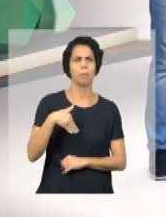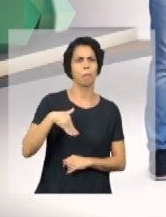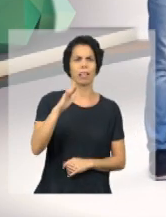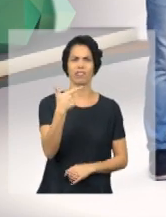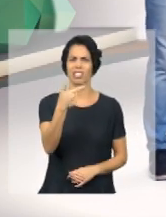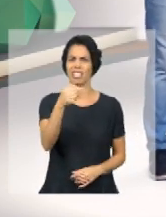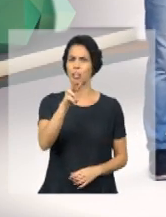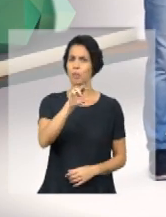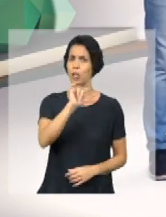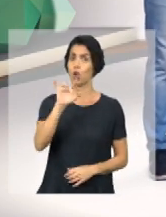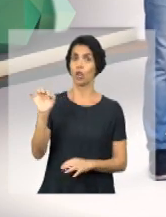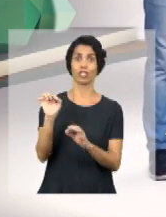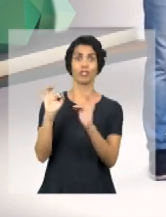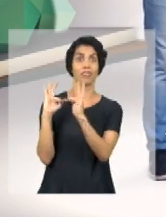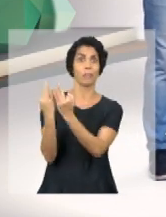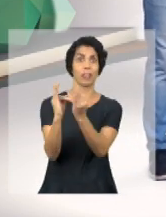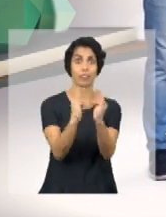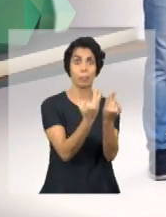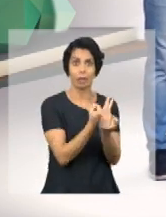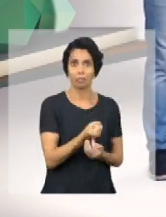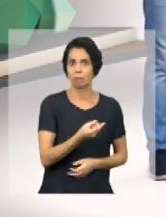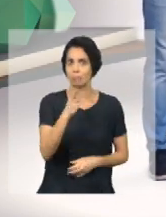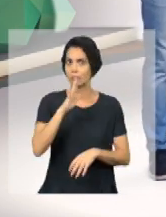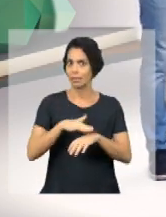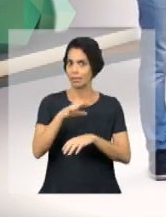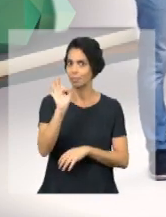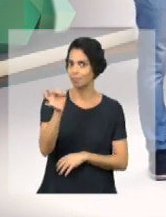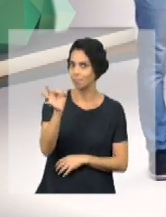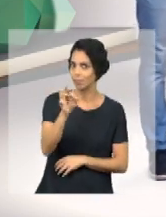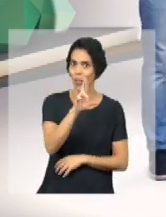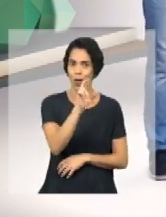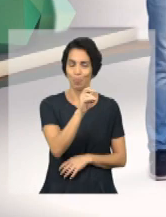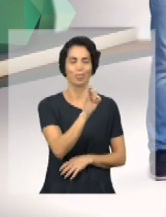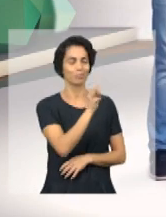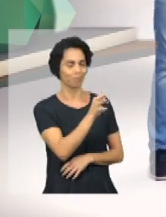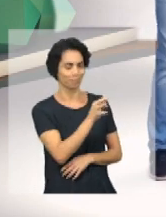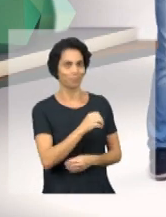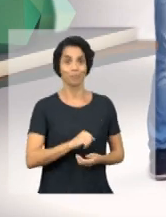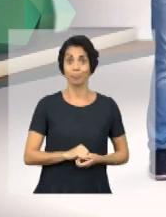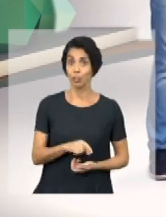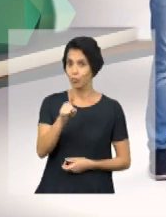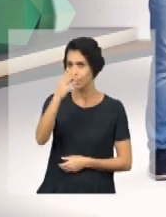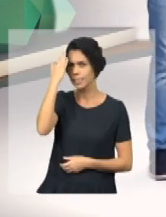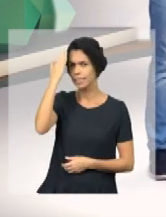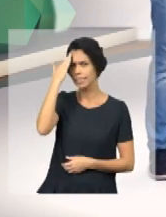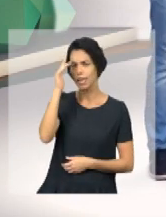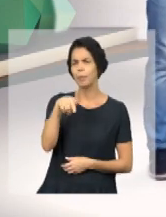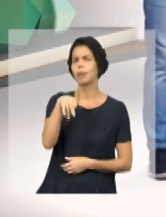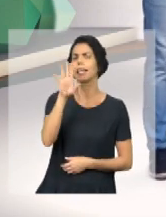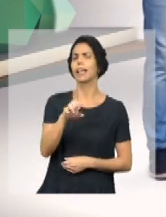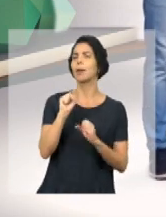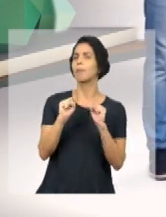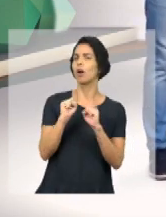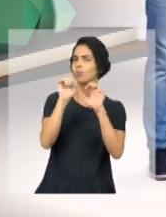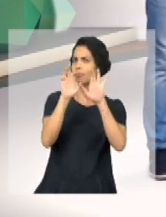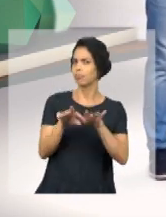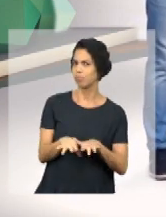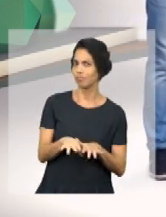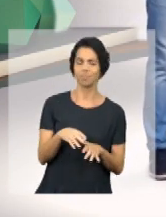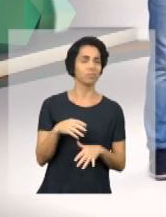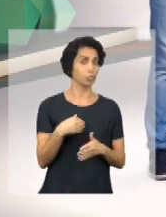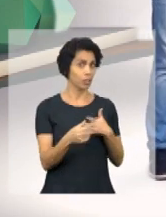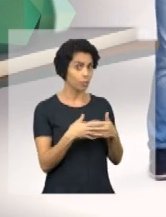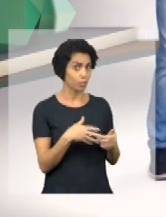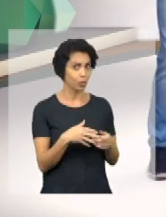milhões de famílias. É muita gente mesmo, não é, Robson? É sim, Viviane. E você sabe quem pode se inscrever? Qualquer